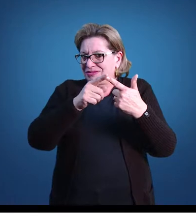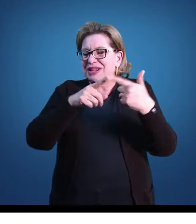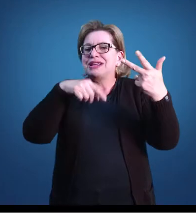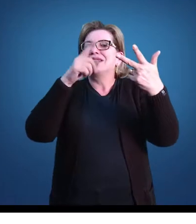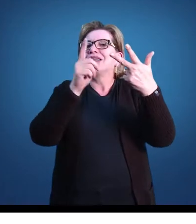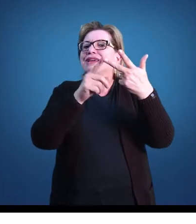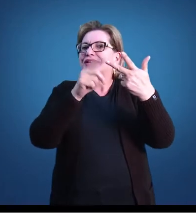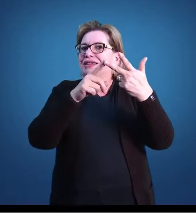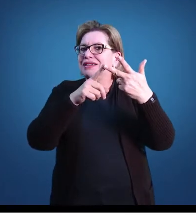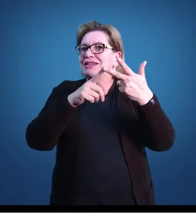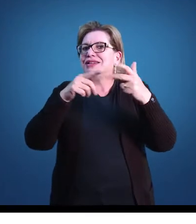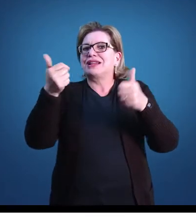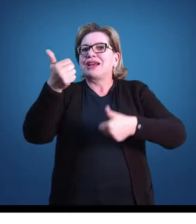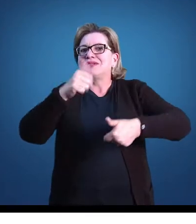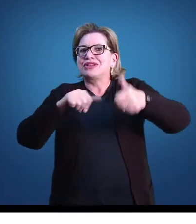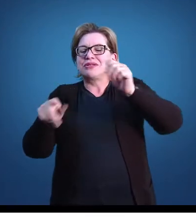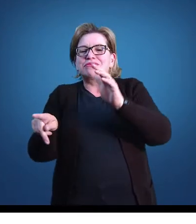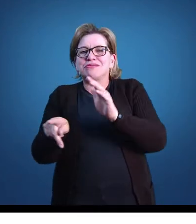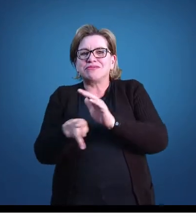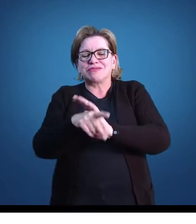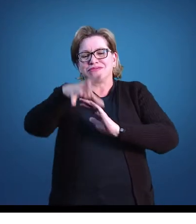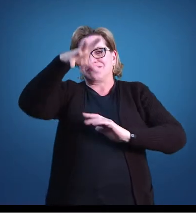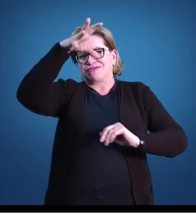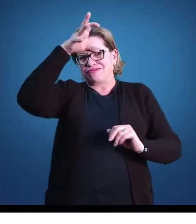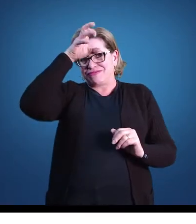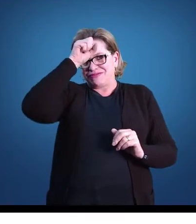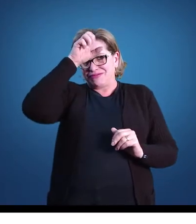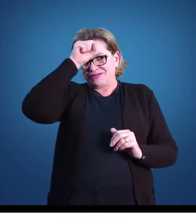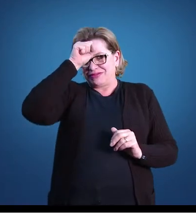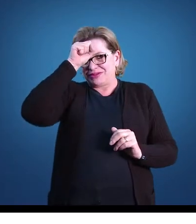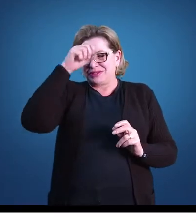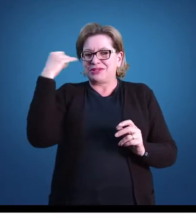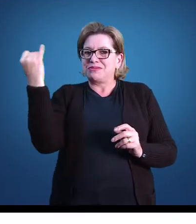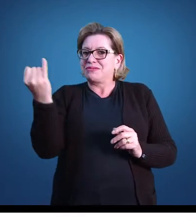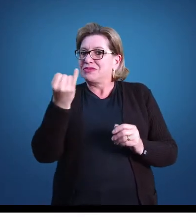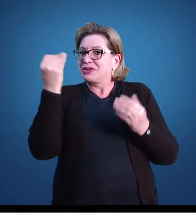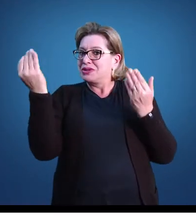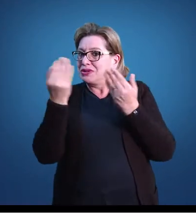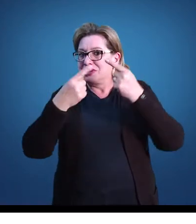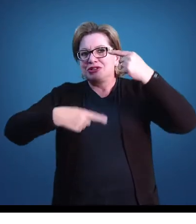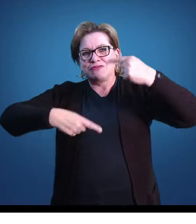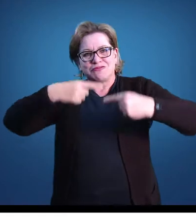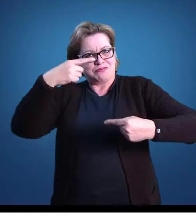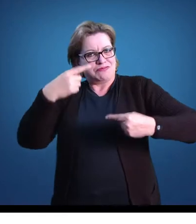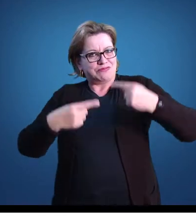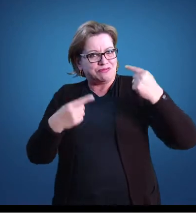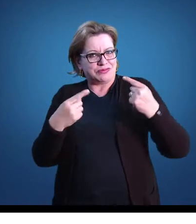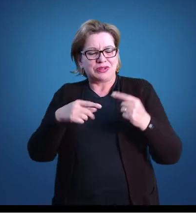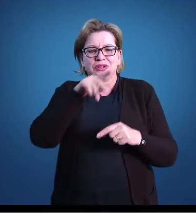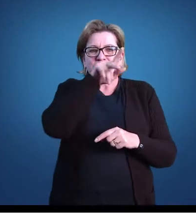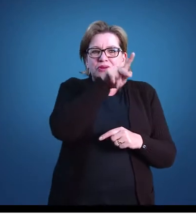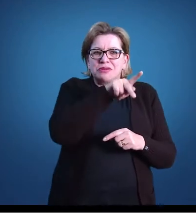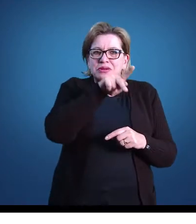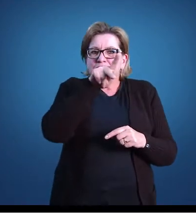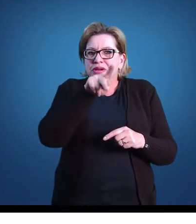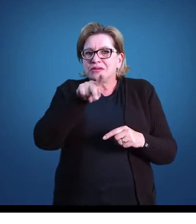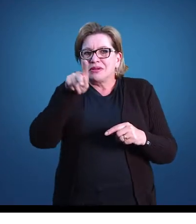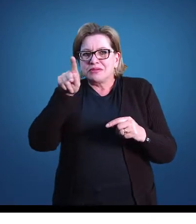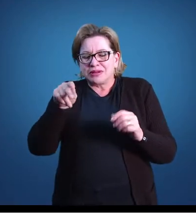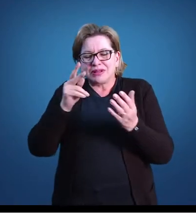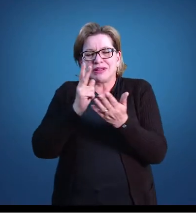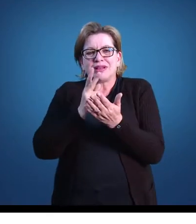que é o que nos interessa para a nossa discussão. Segundo o projeto político-pedagógico da escola, a avaliação é diagnóstica,